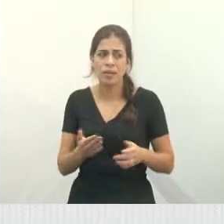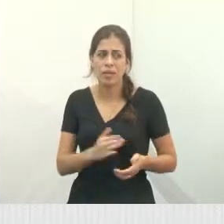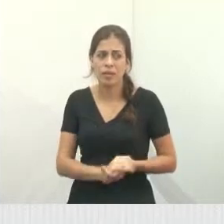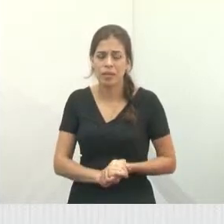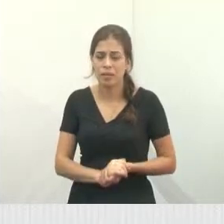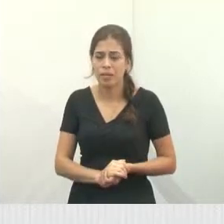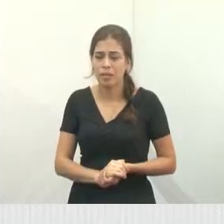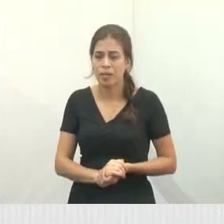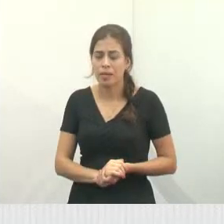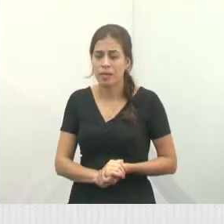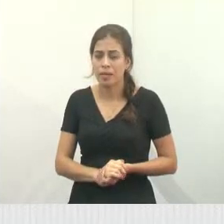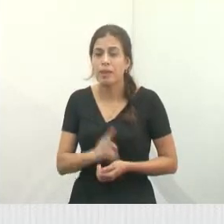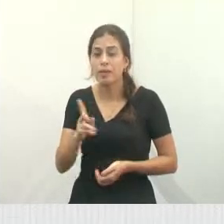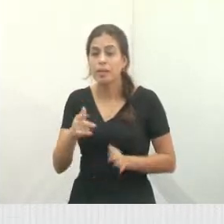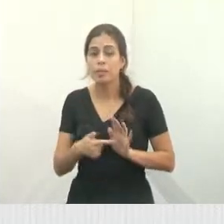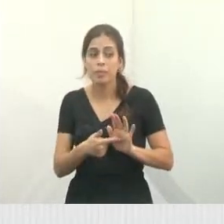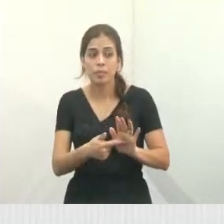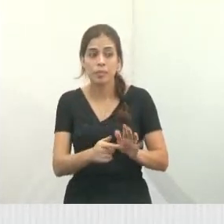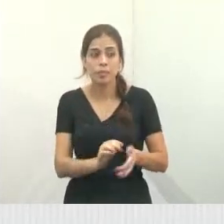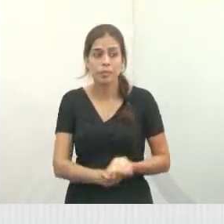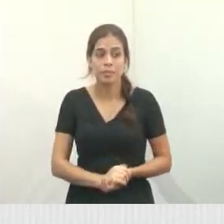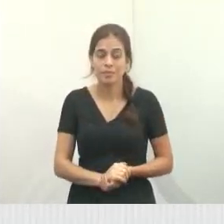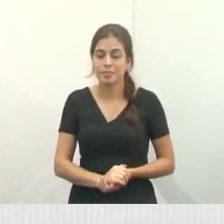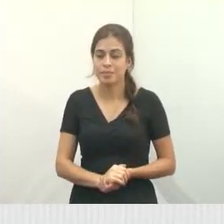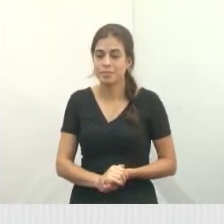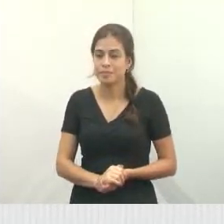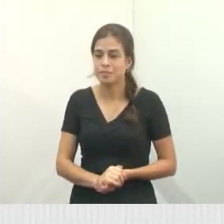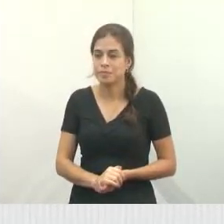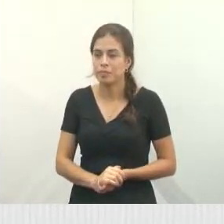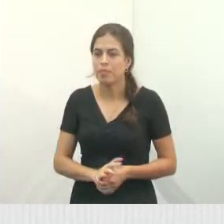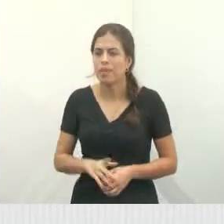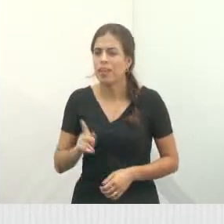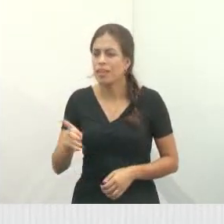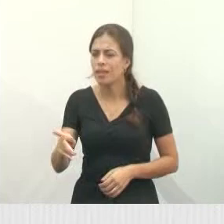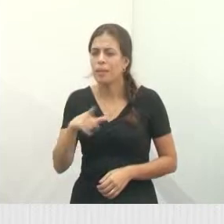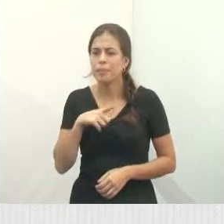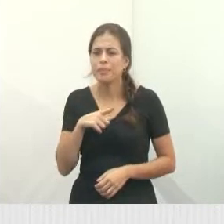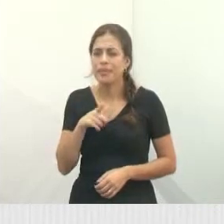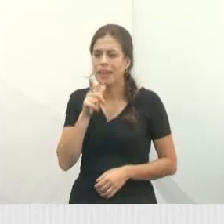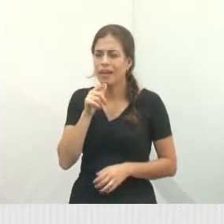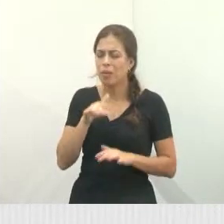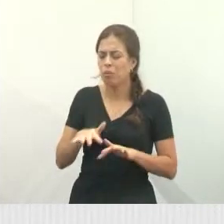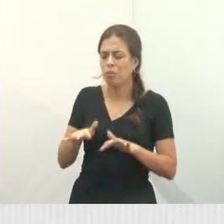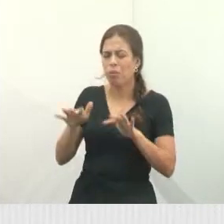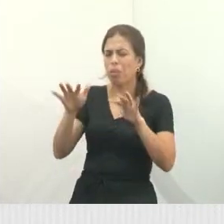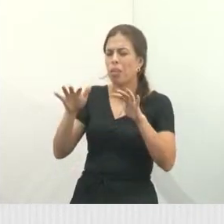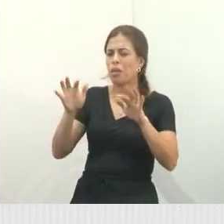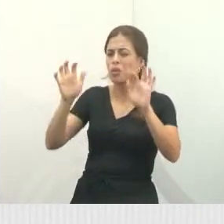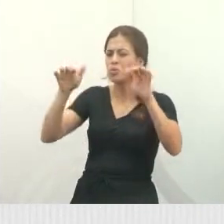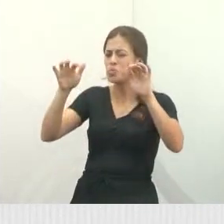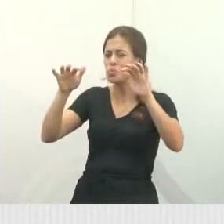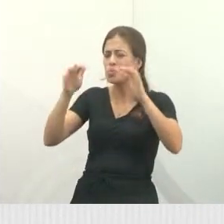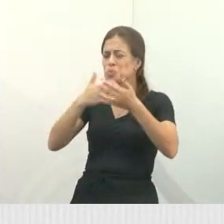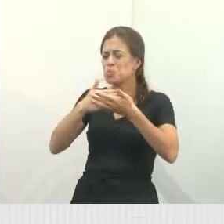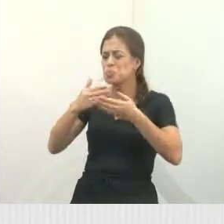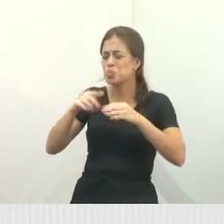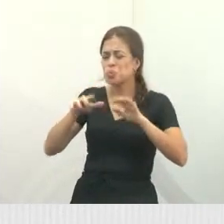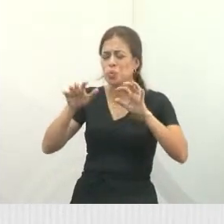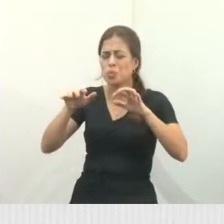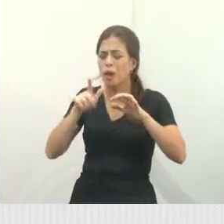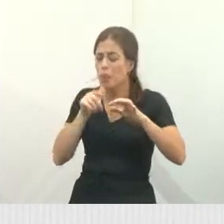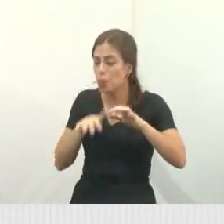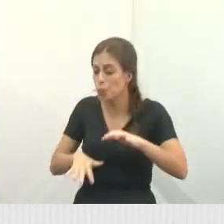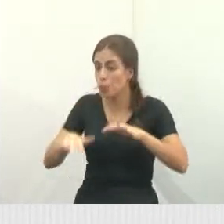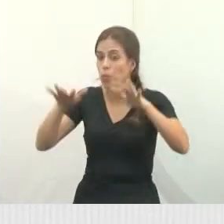redes sociais sempre está mostrando que em frente ao estacionamento aqui está sempre cheio de água. Qualquer chuvinha que dá. Pode voltar para mim aqui agora? Pode voltar